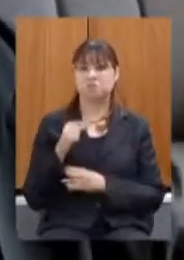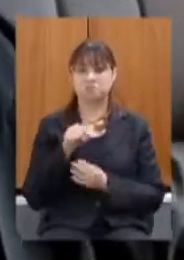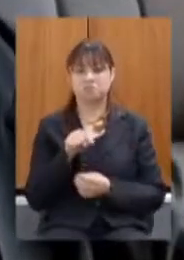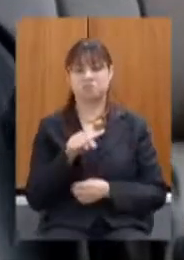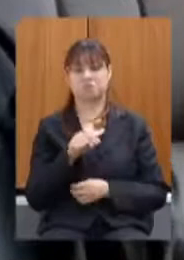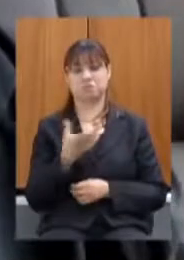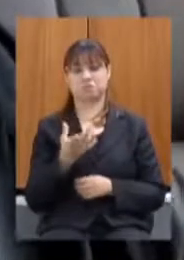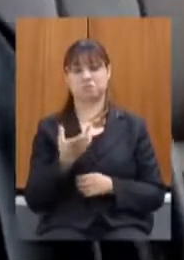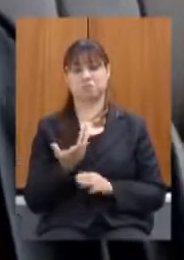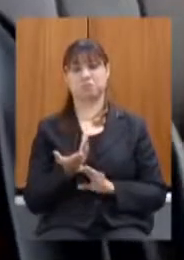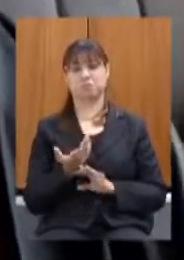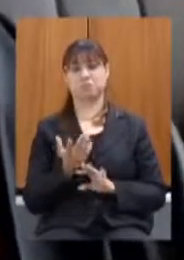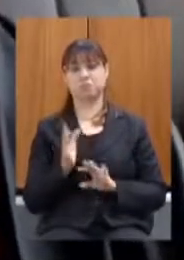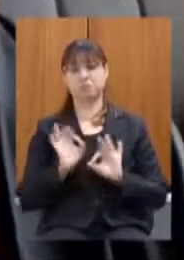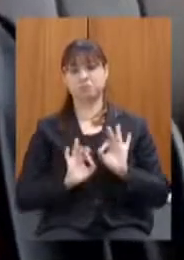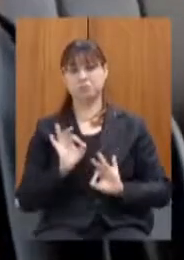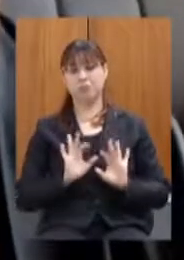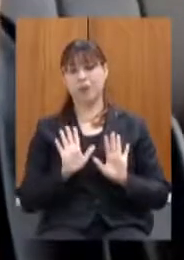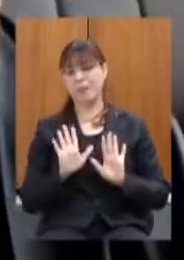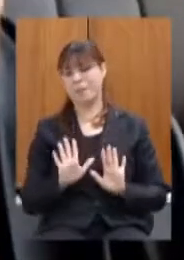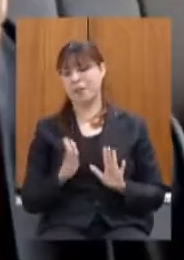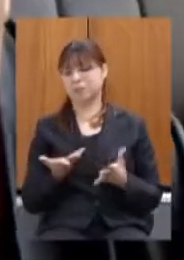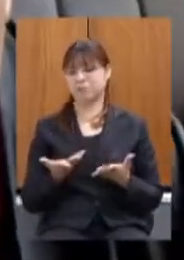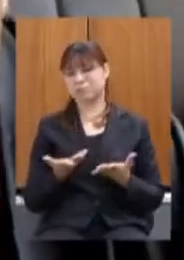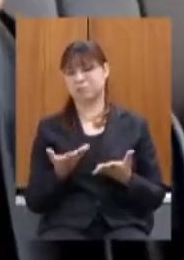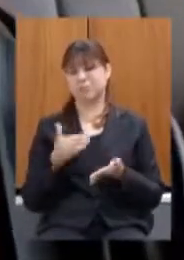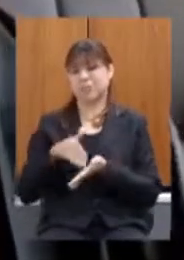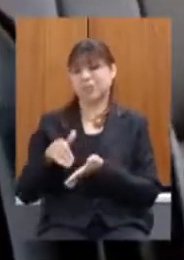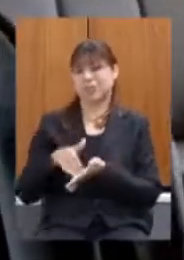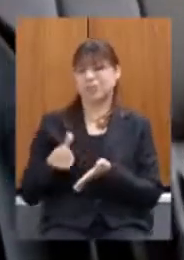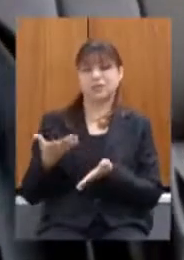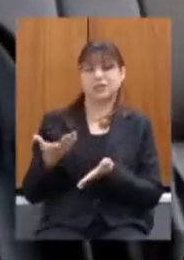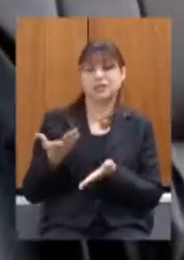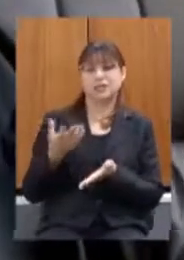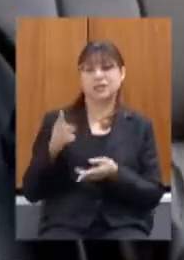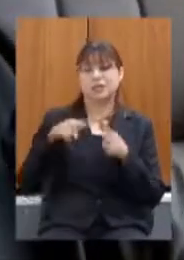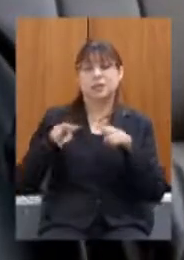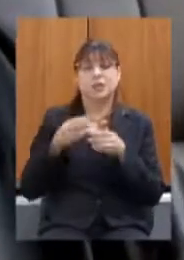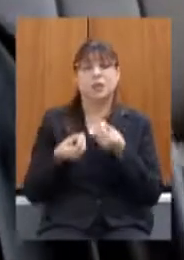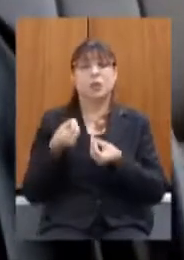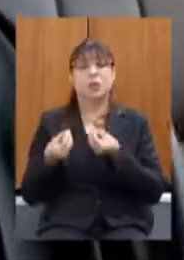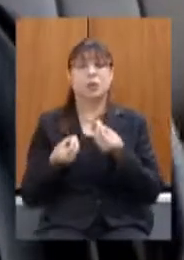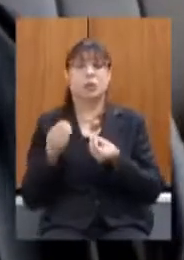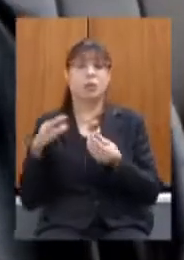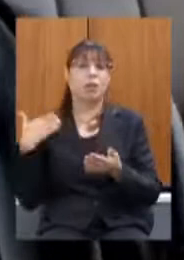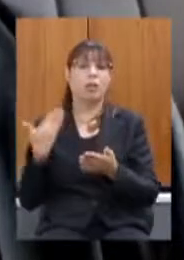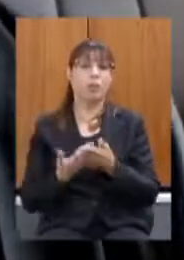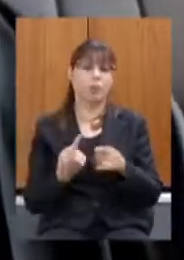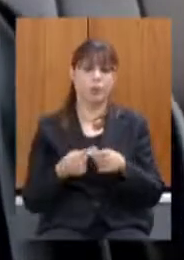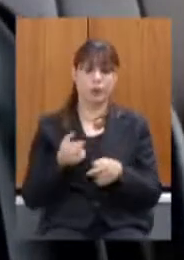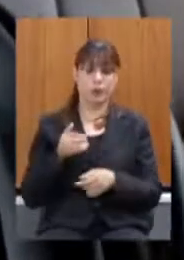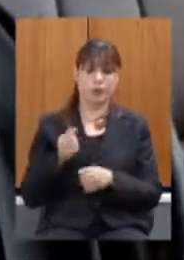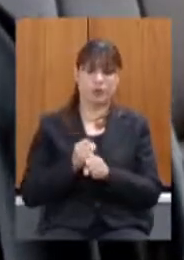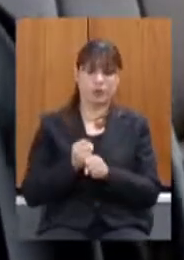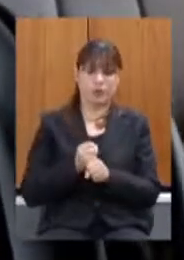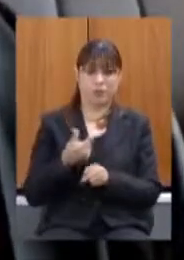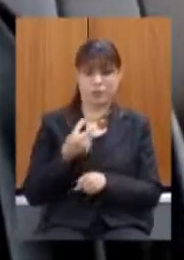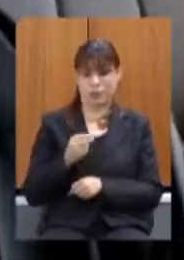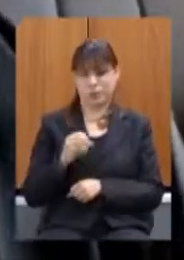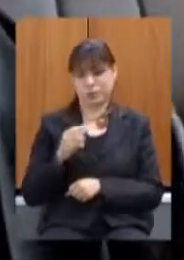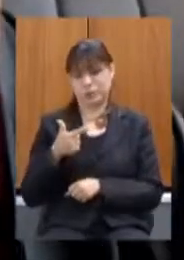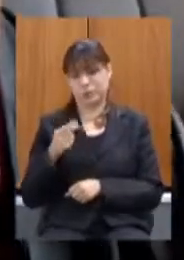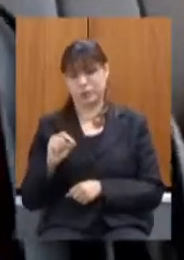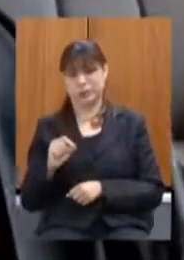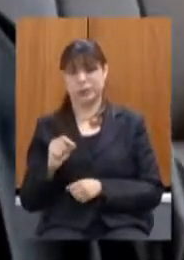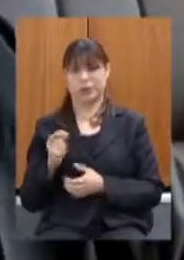agora eu não sei que avaliação que a secretaria tem a respeito que houve até agora até porque foi um ano inteiramente tomou do lado com